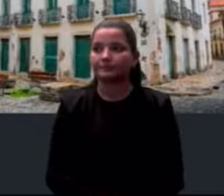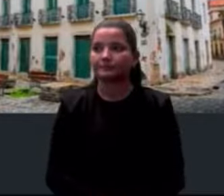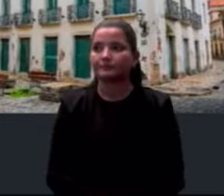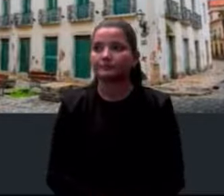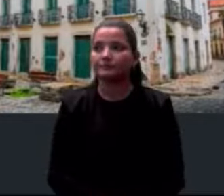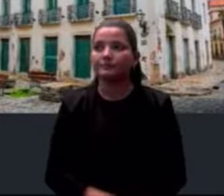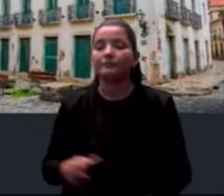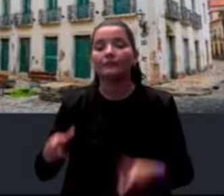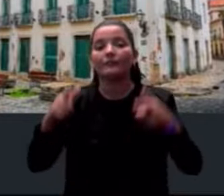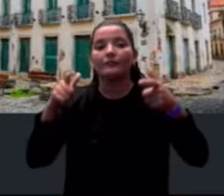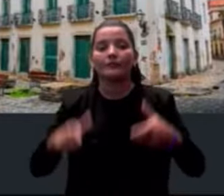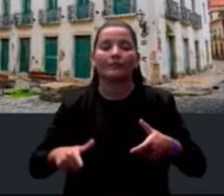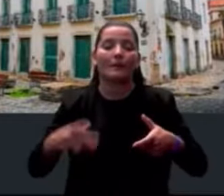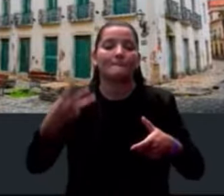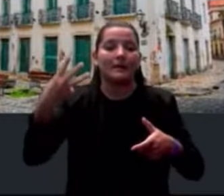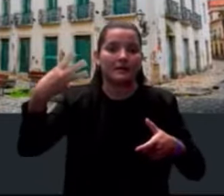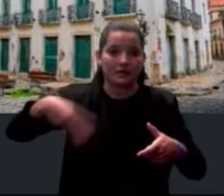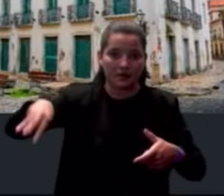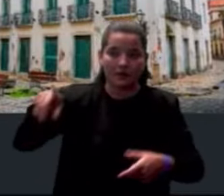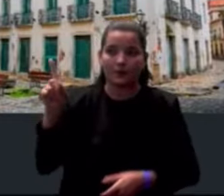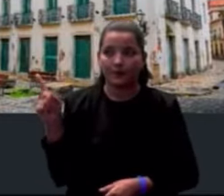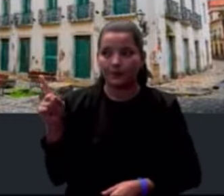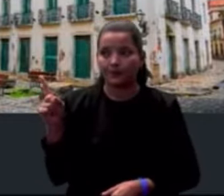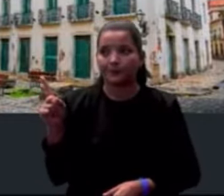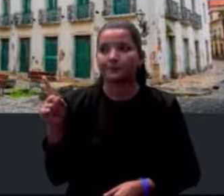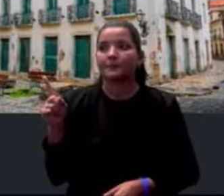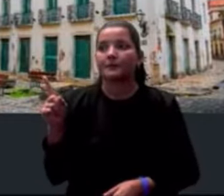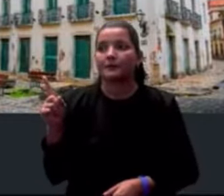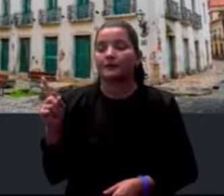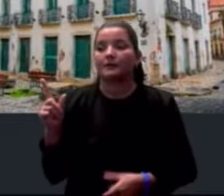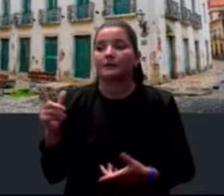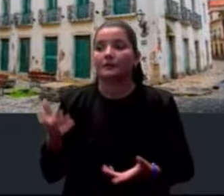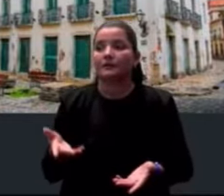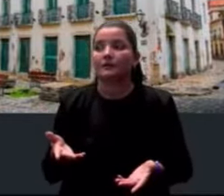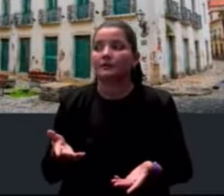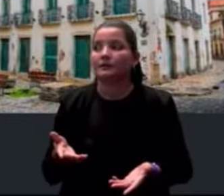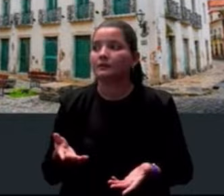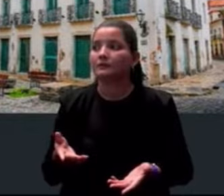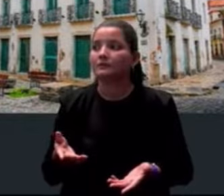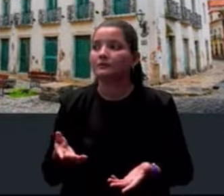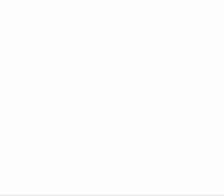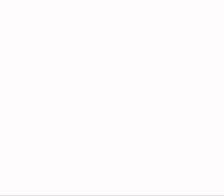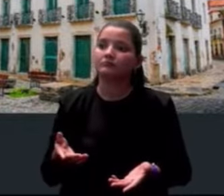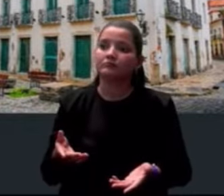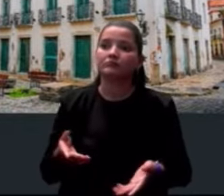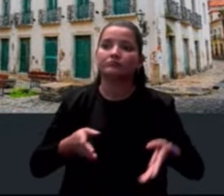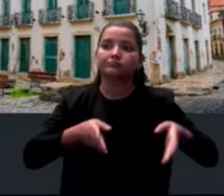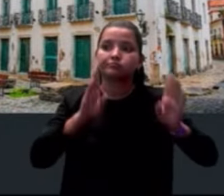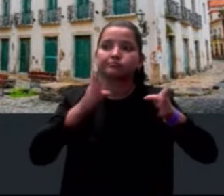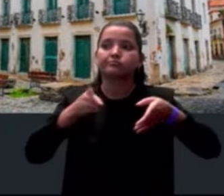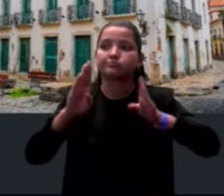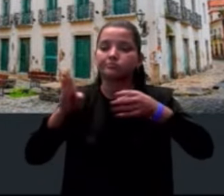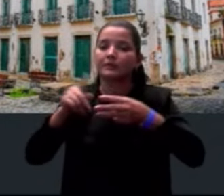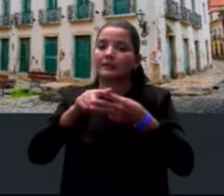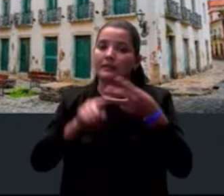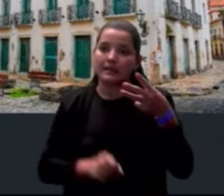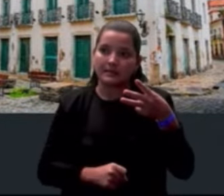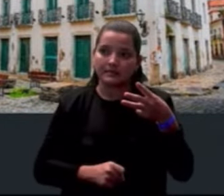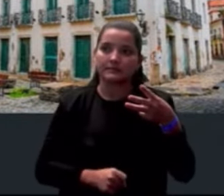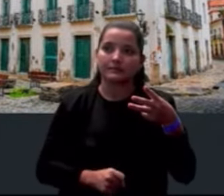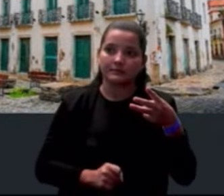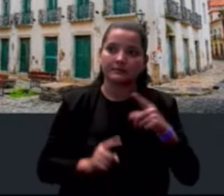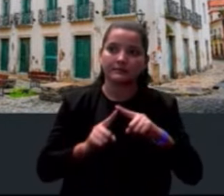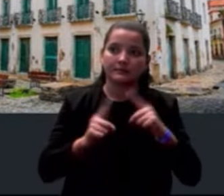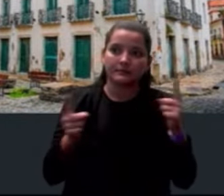Em São Luís, no Maranhão, vamos fazer a recuperação de três edifícios. Embora aqui só tenha dois,